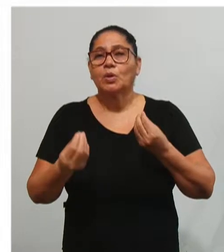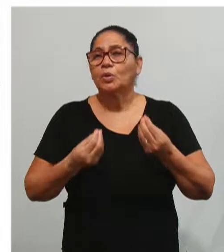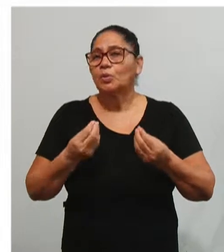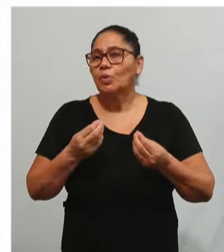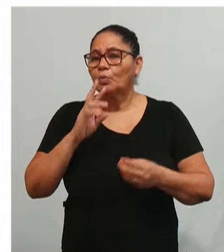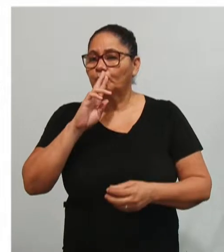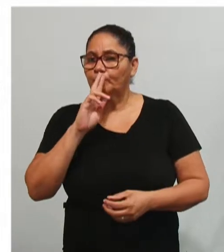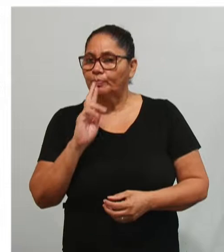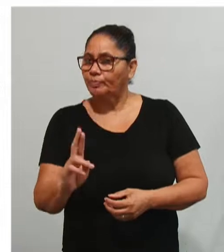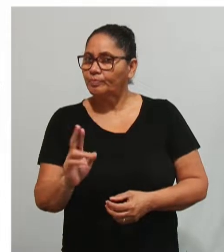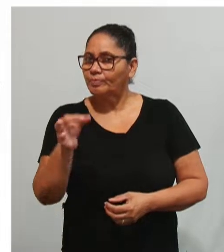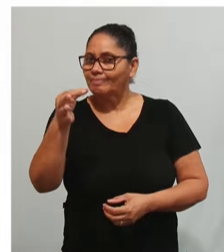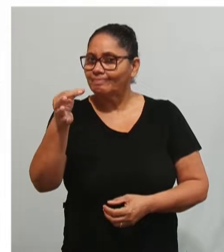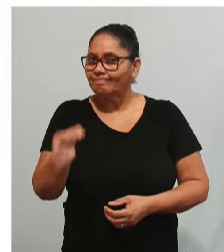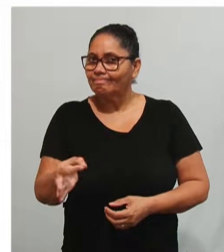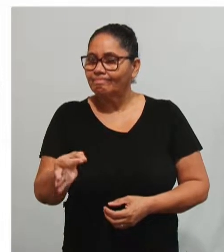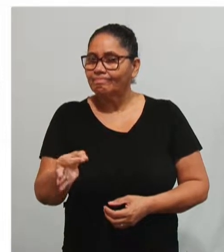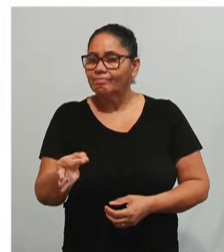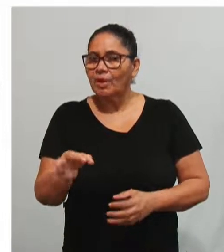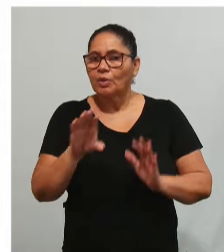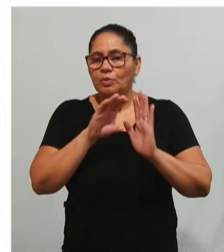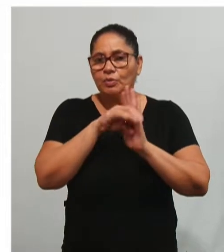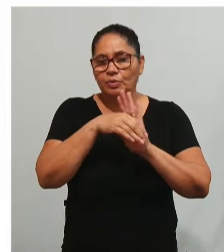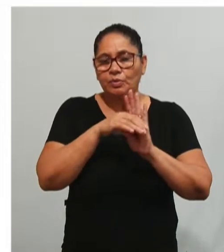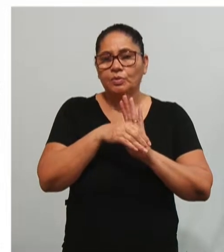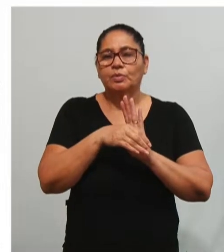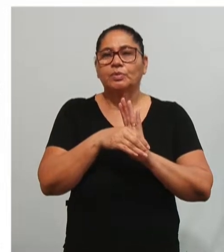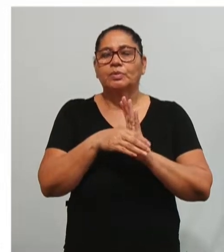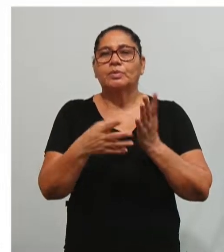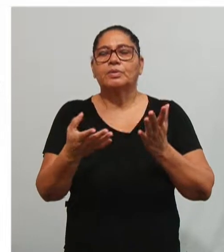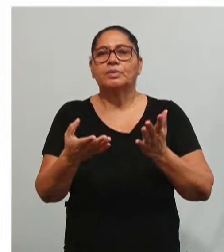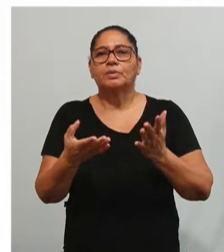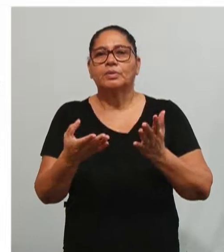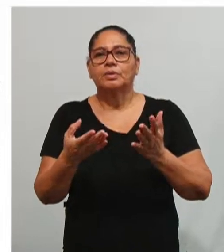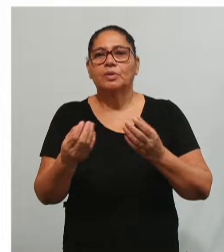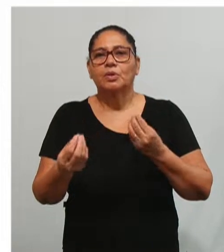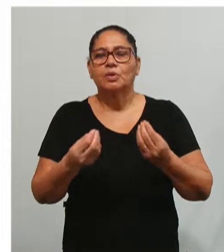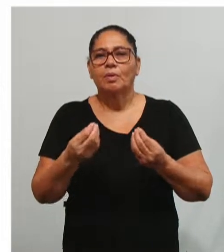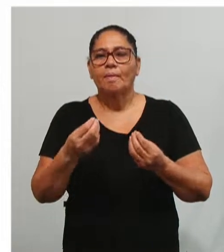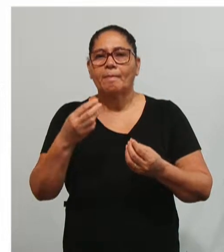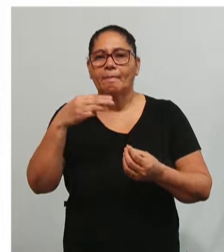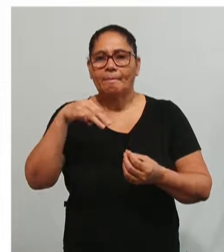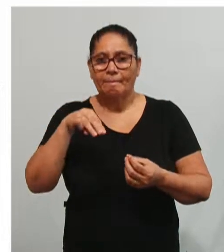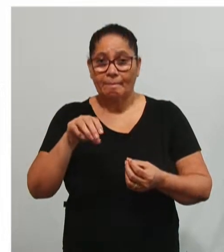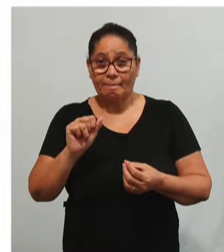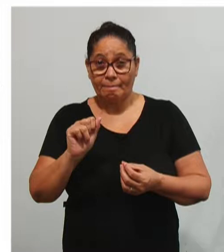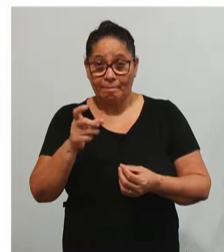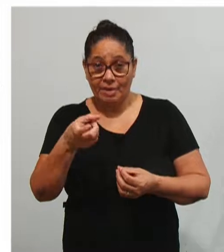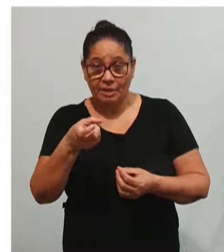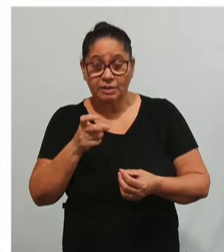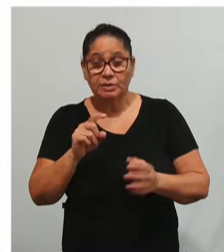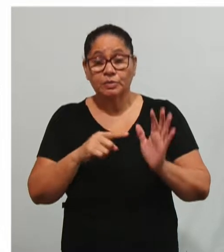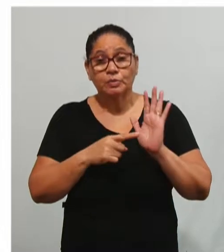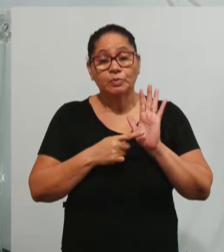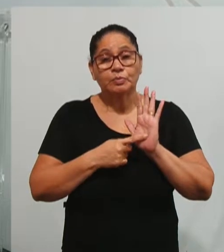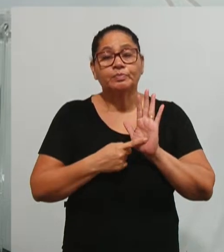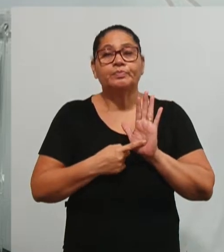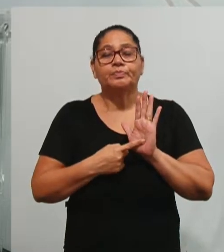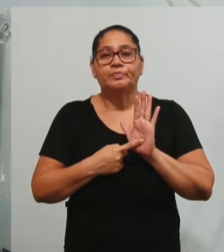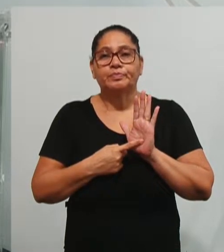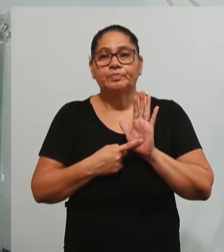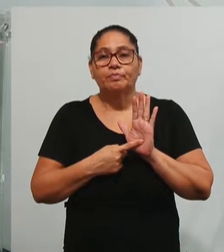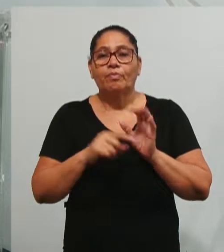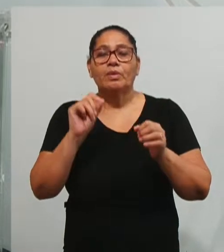resultados. Então, esse conceito de que é a Venato, maximiliano, nos mostra que